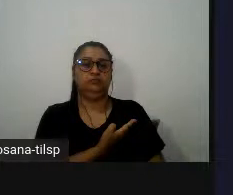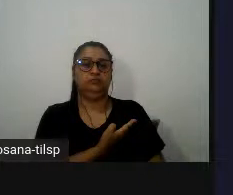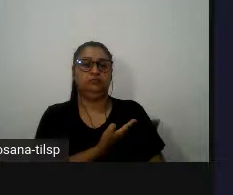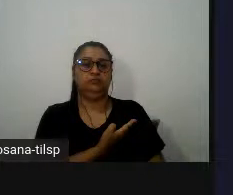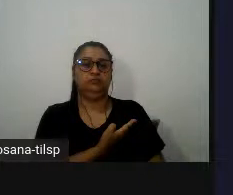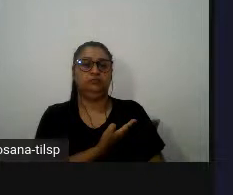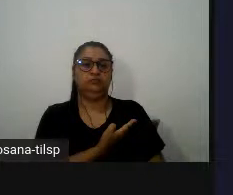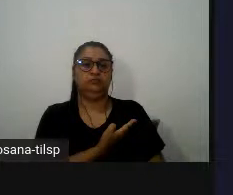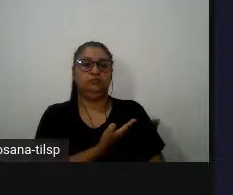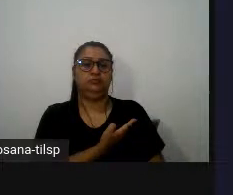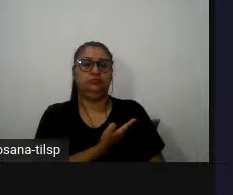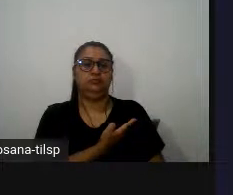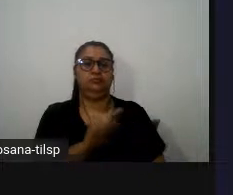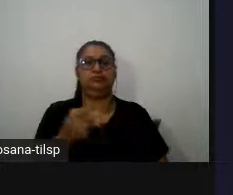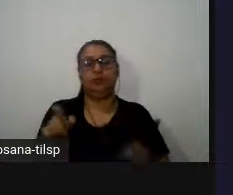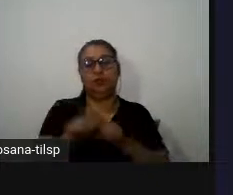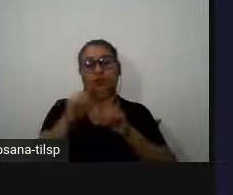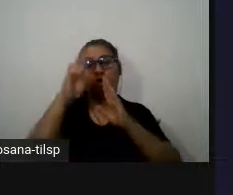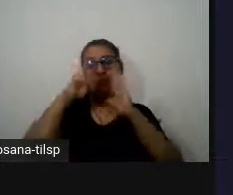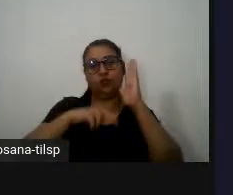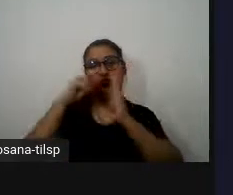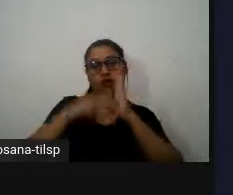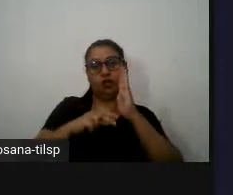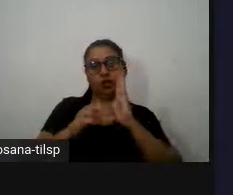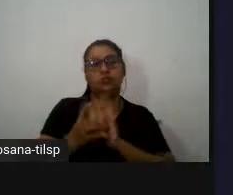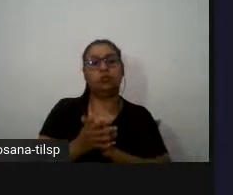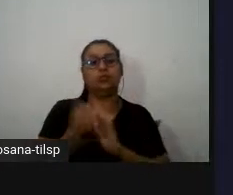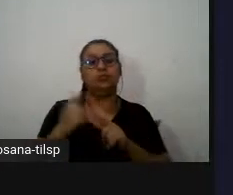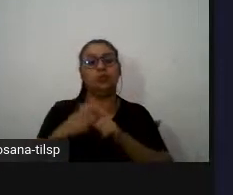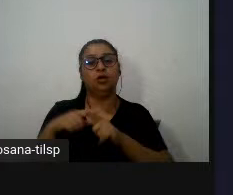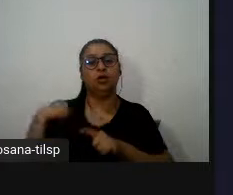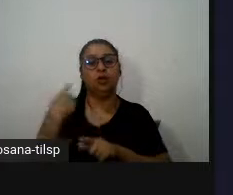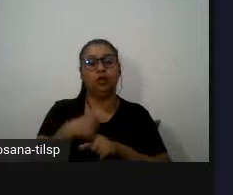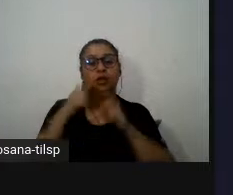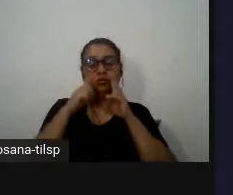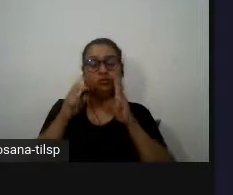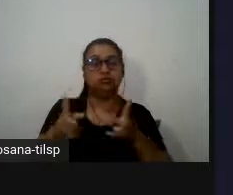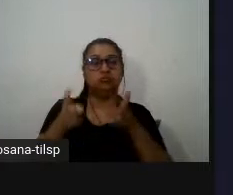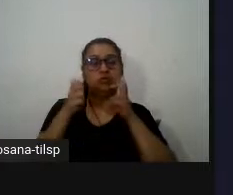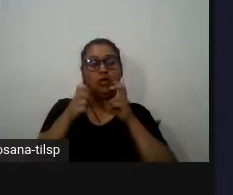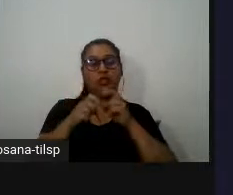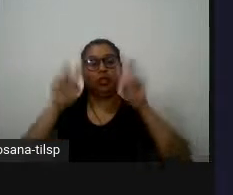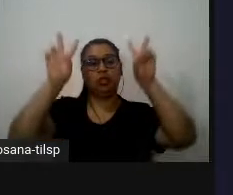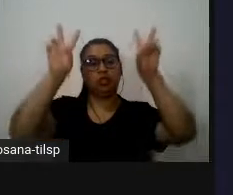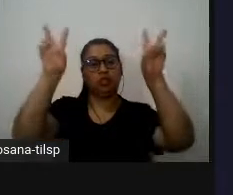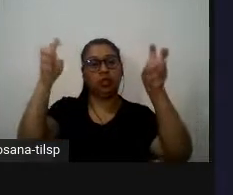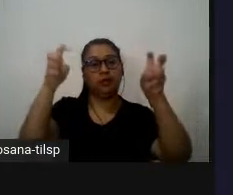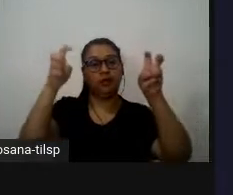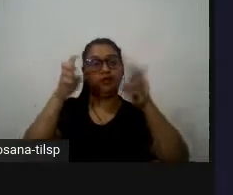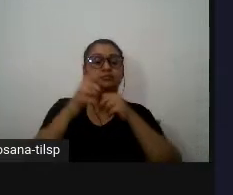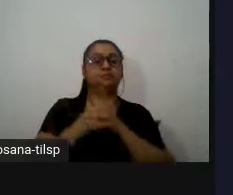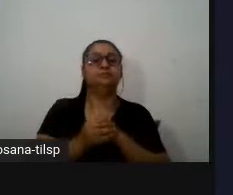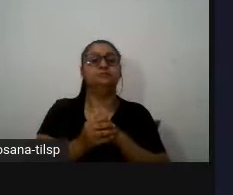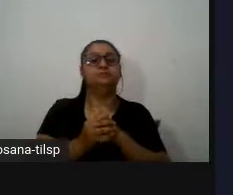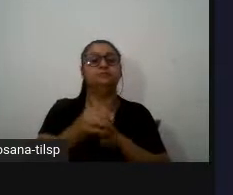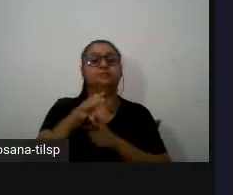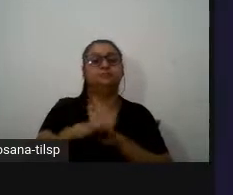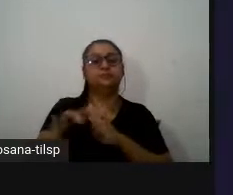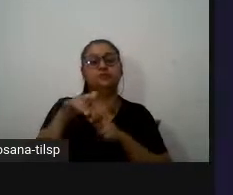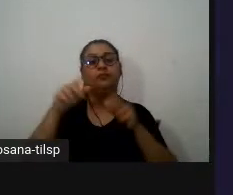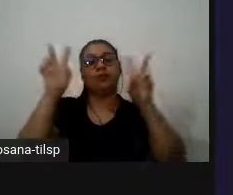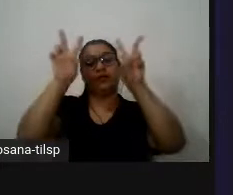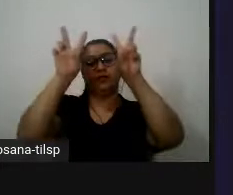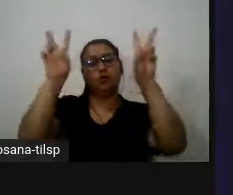não vou ler o resto o que eu quero chamar a vossa atenção é que nós aqui pelo tema esta questão da teoria da